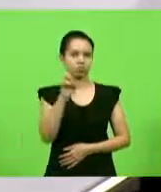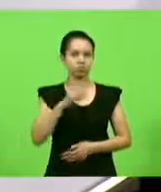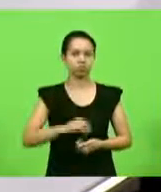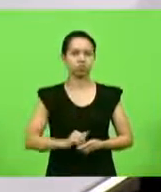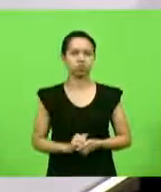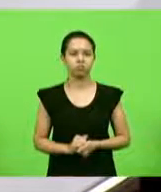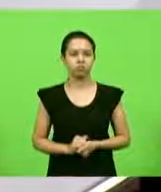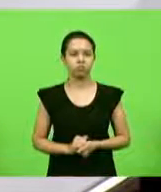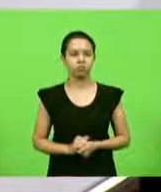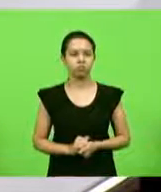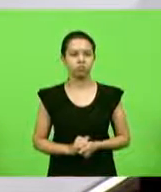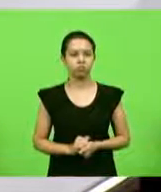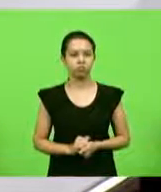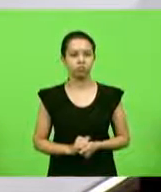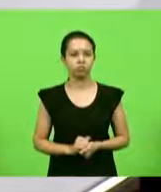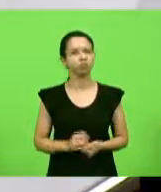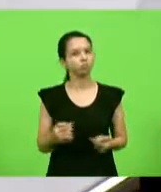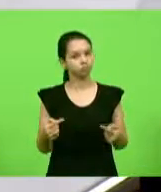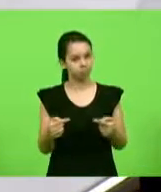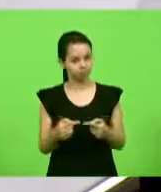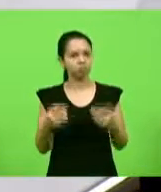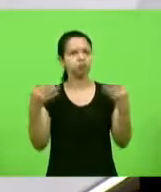justos e meritórios.